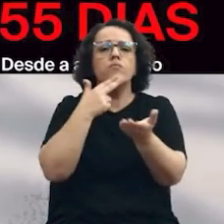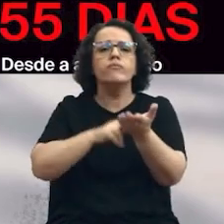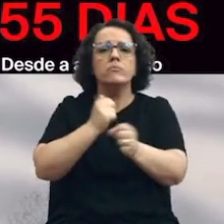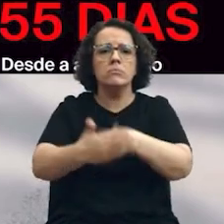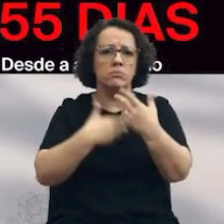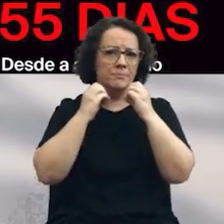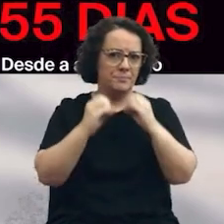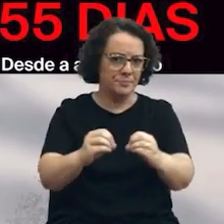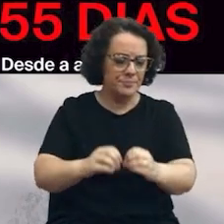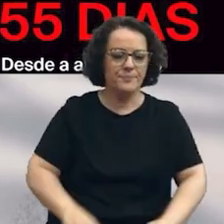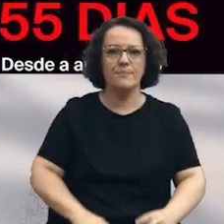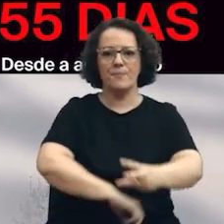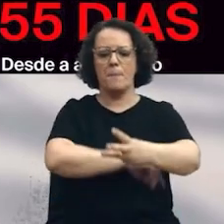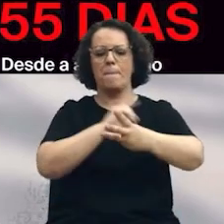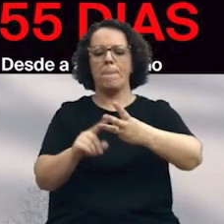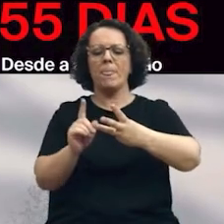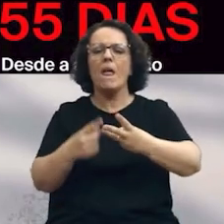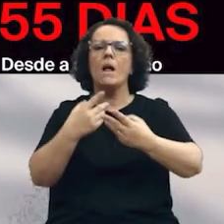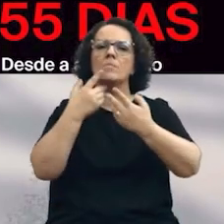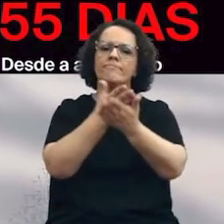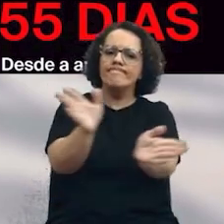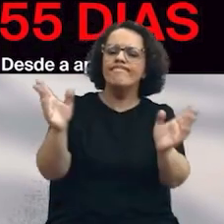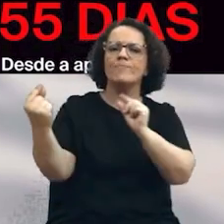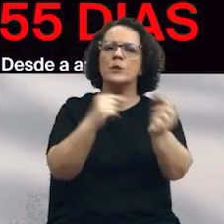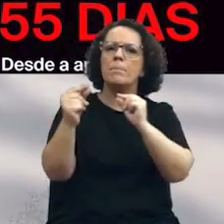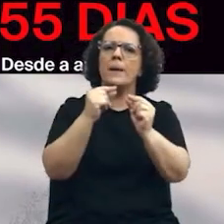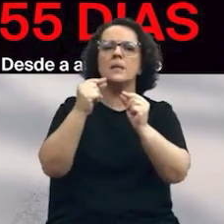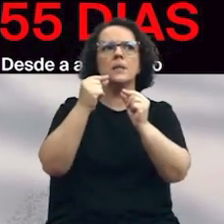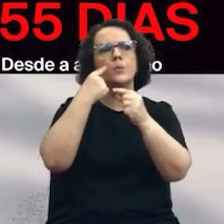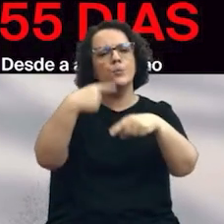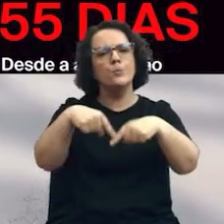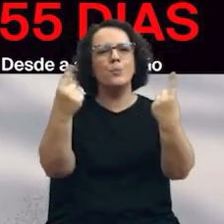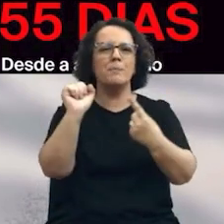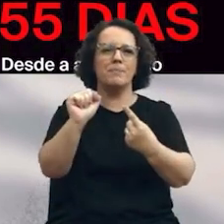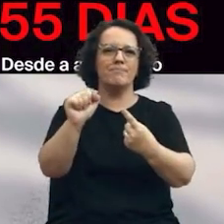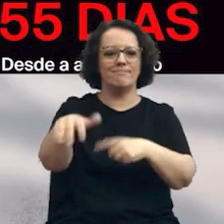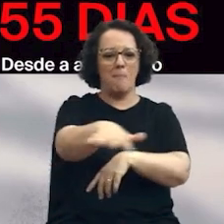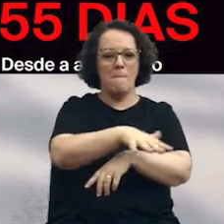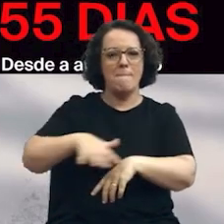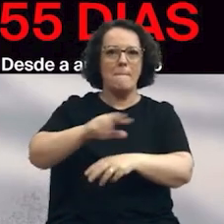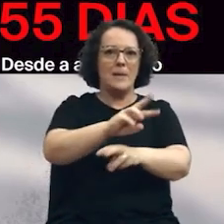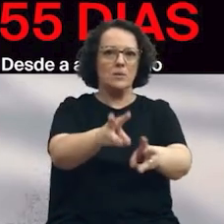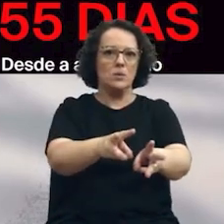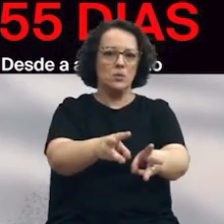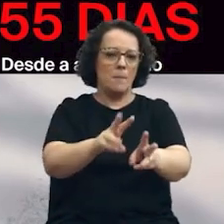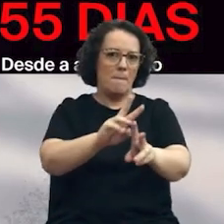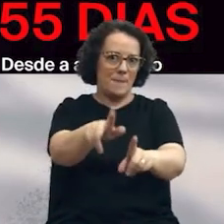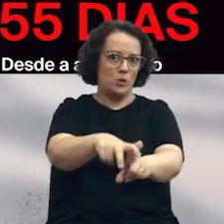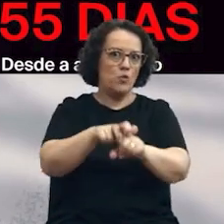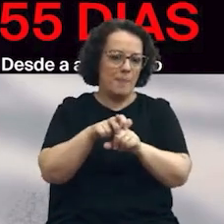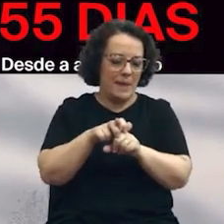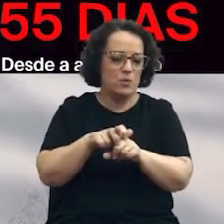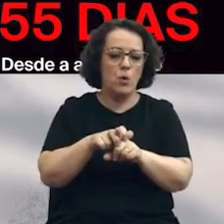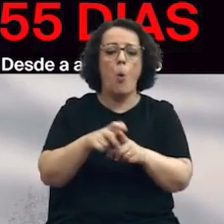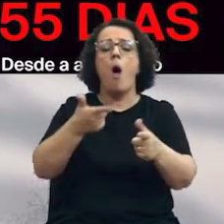Moção pela abertura do debate público sobre o futuro da Praça do Comércio. Tenho a emoção que foi das primeiras coisas que apresentámos. Cada vez mais atual,